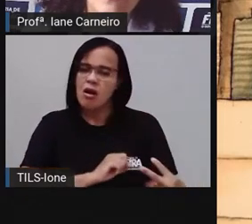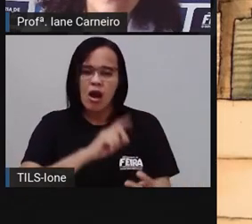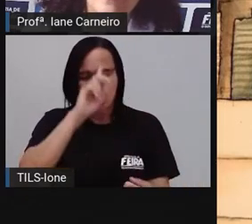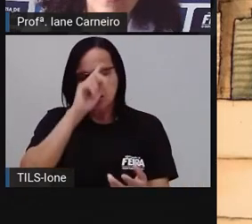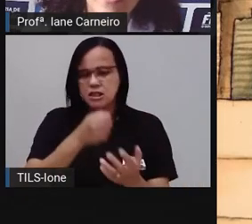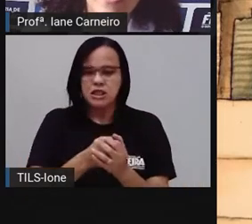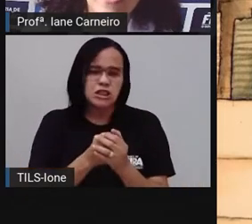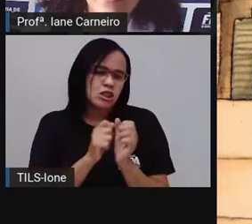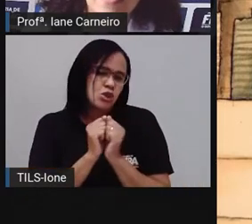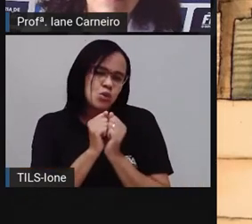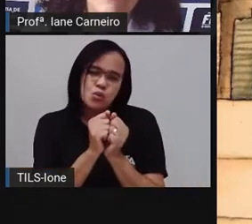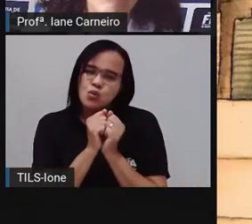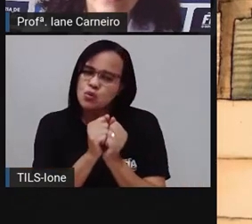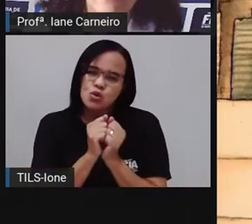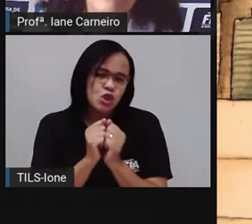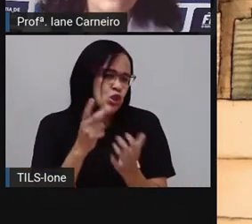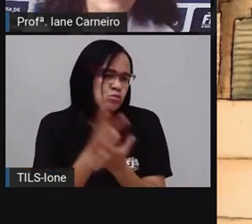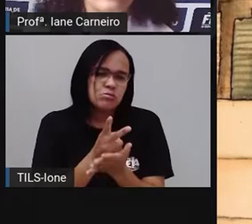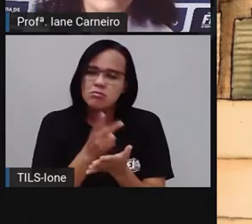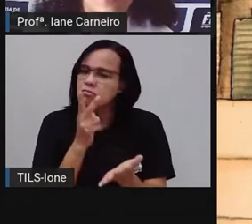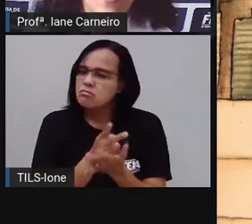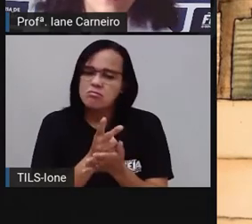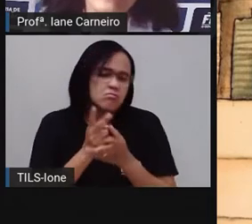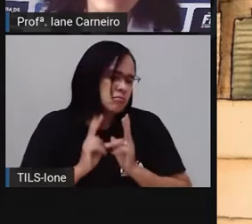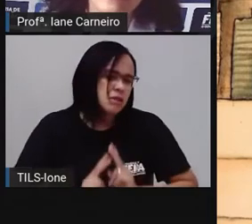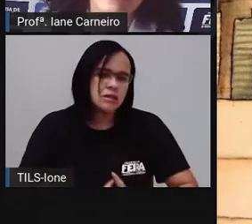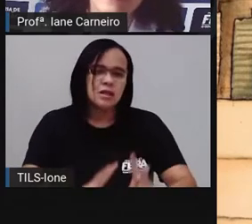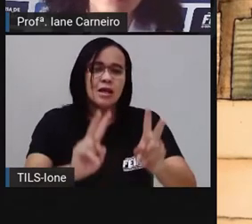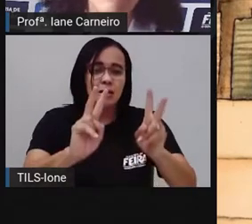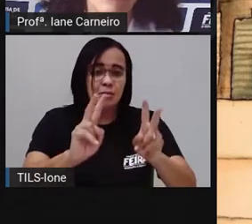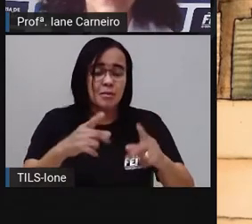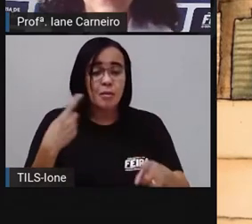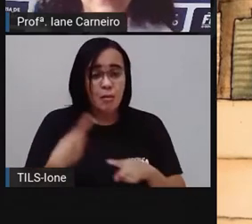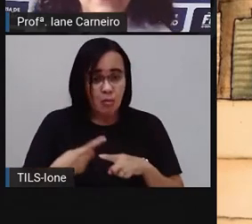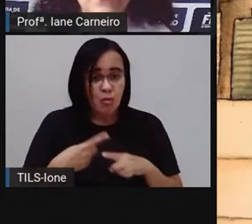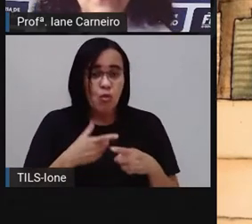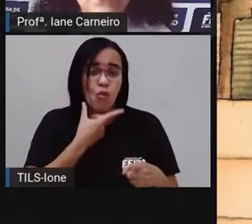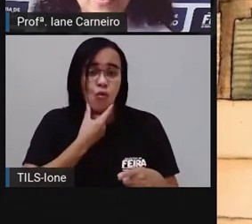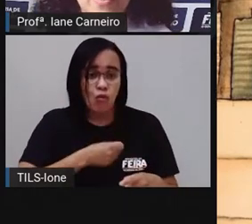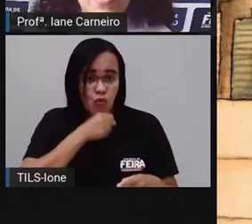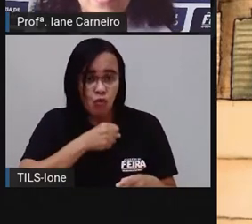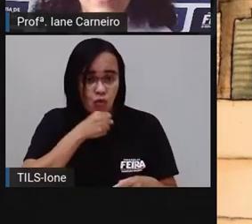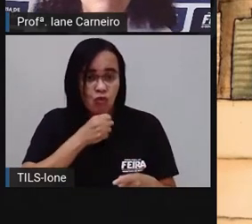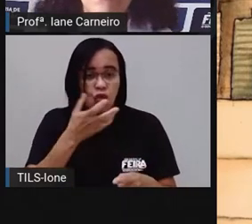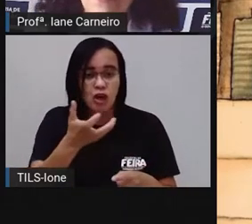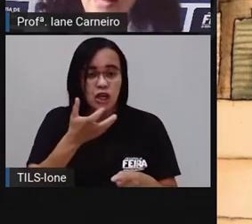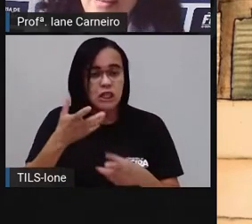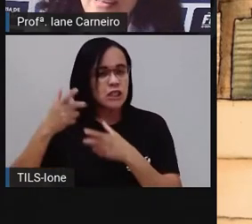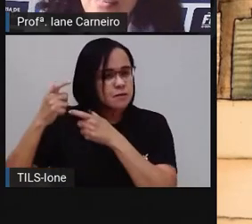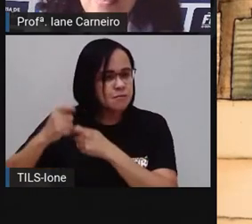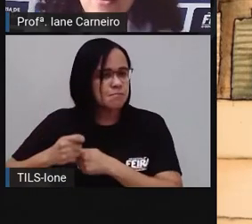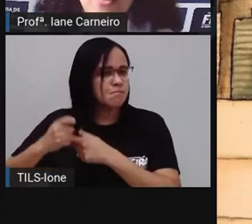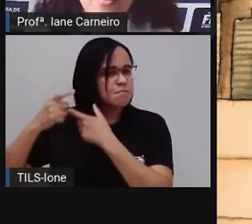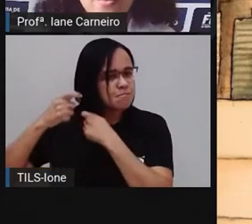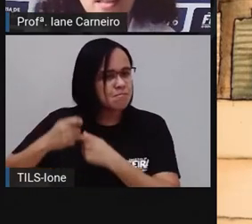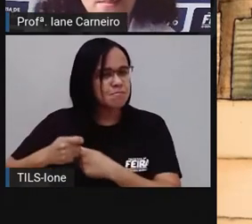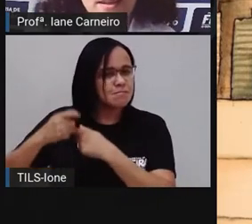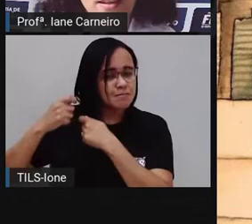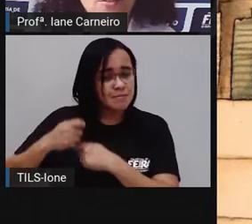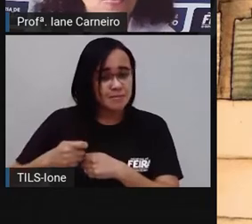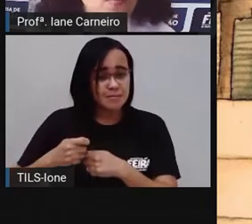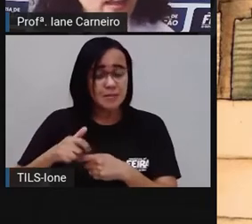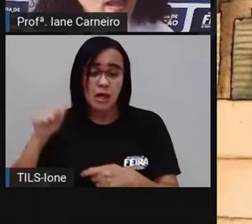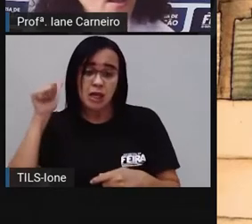Agostinho só queria saber de ficar puxando as tranças da avó Marli. E a avó Marli só queria